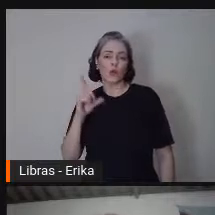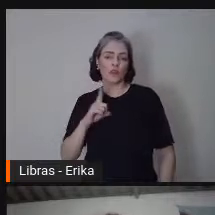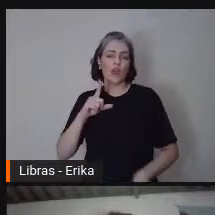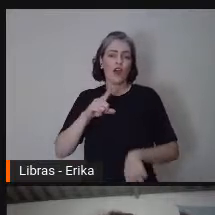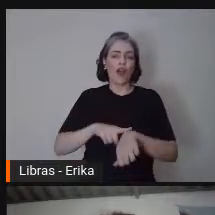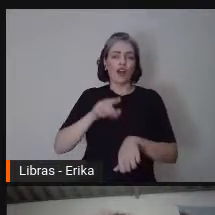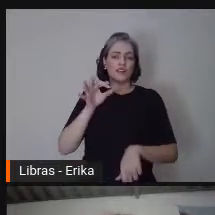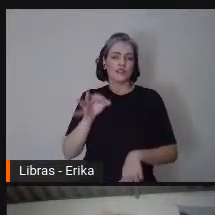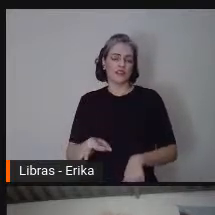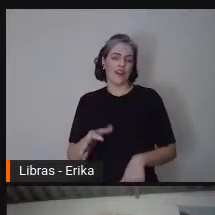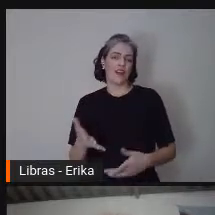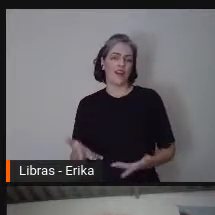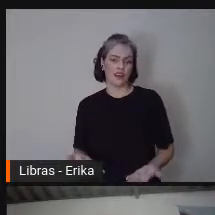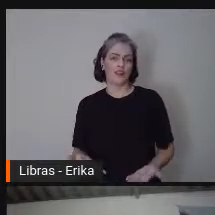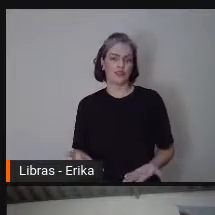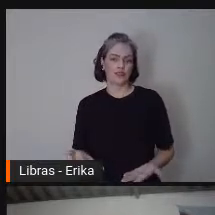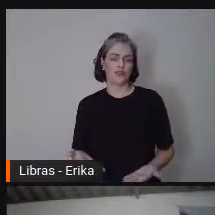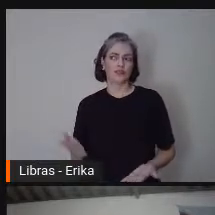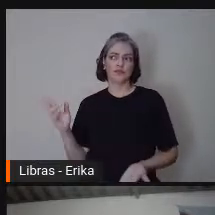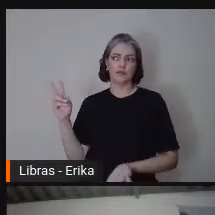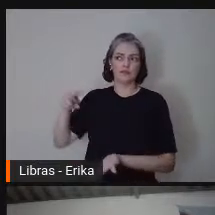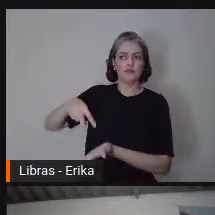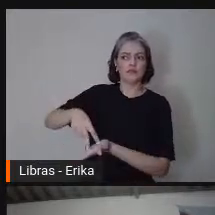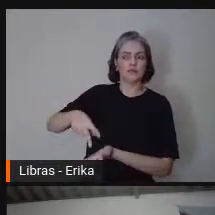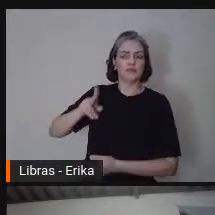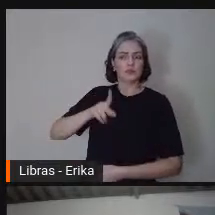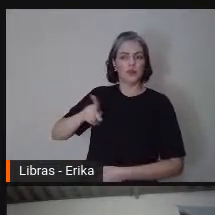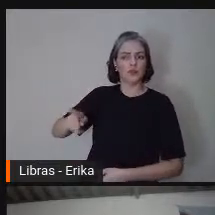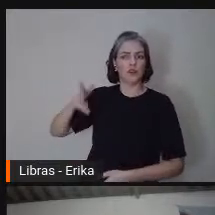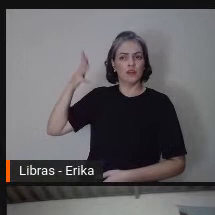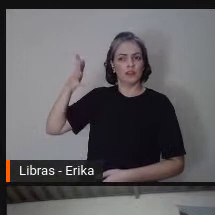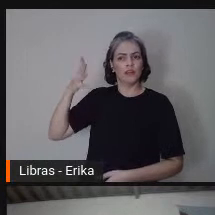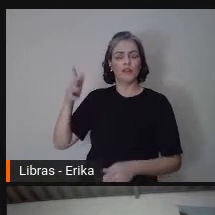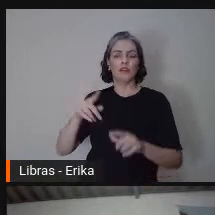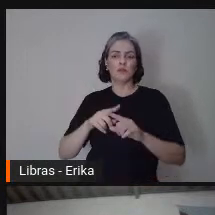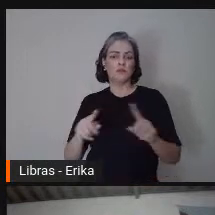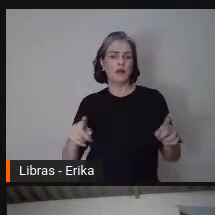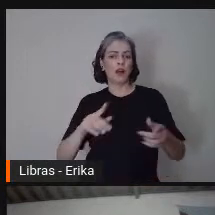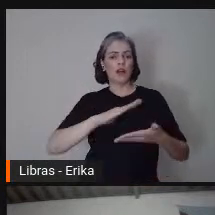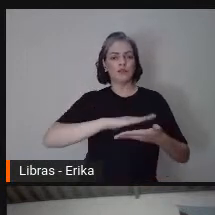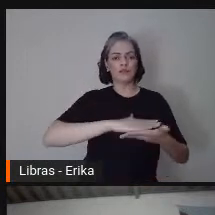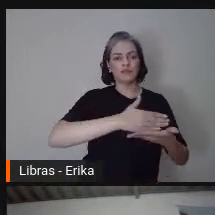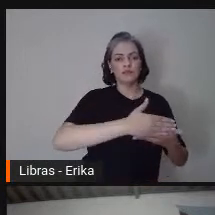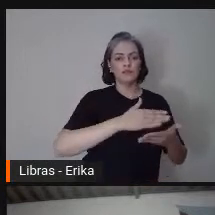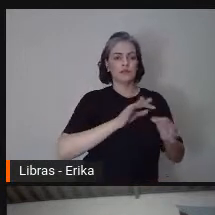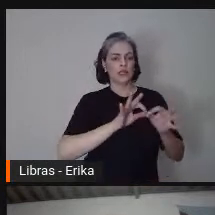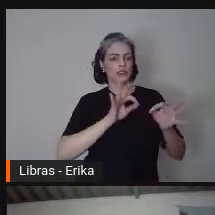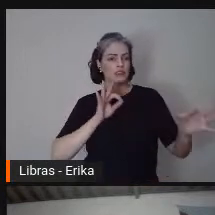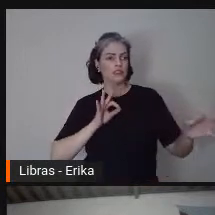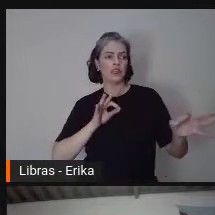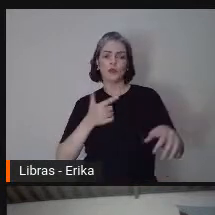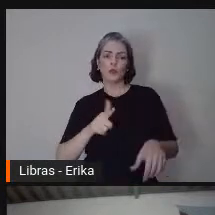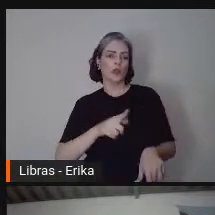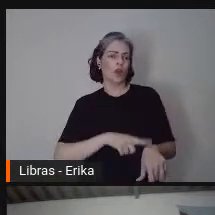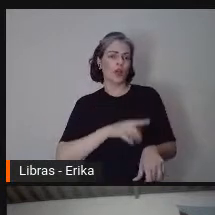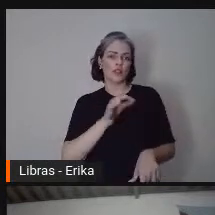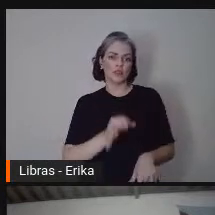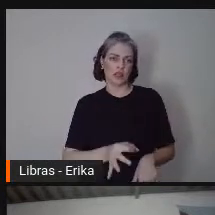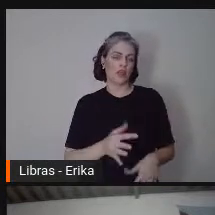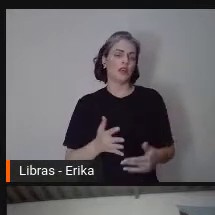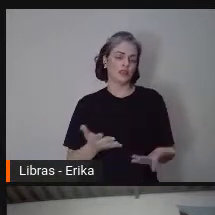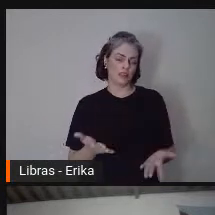questão da transmissão do professor, mas isso também, gente, não significa que vocês estão sozinhos, né?